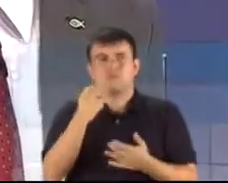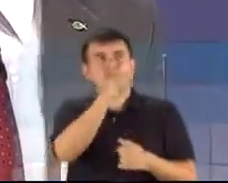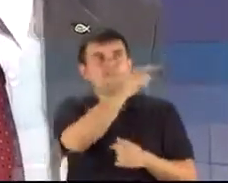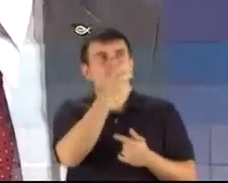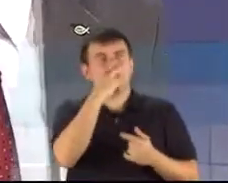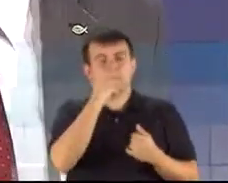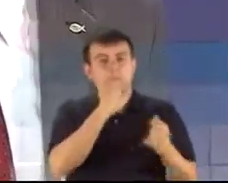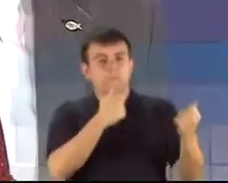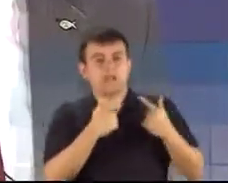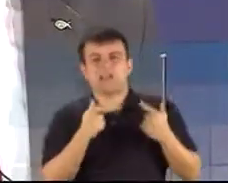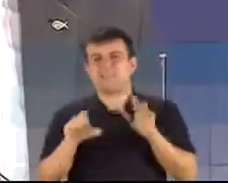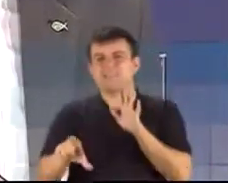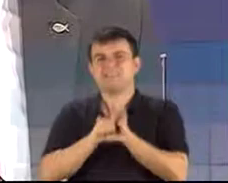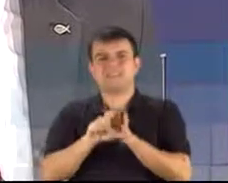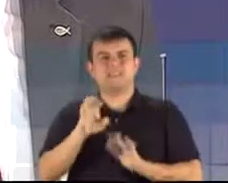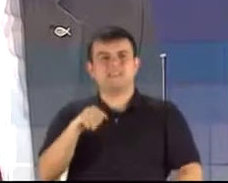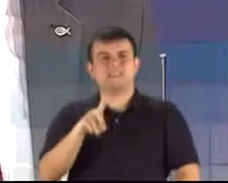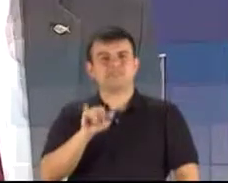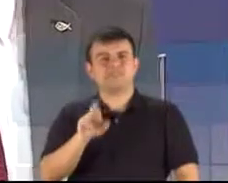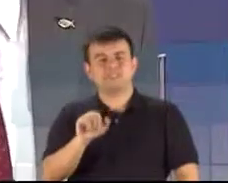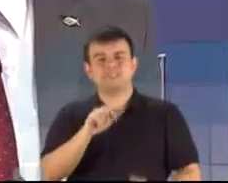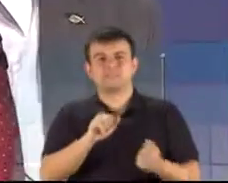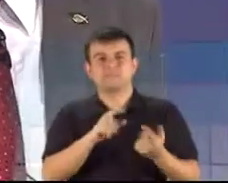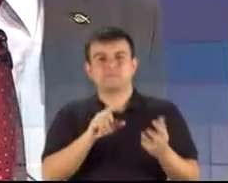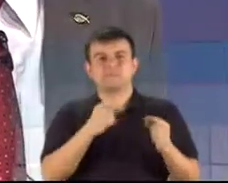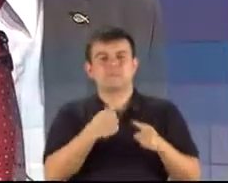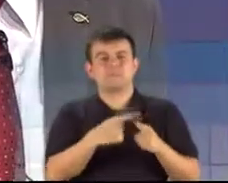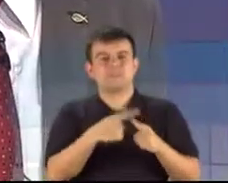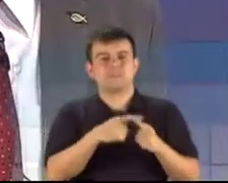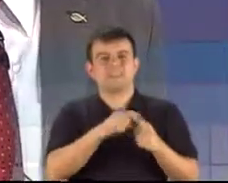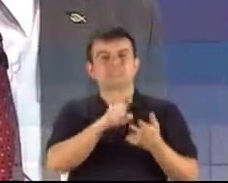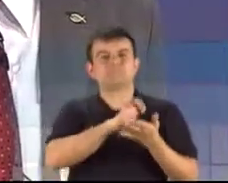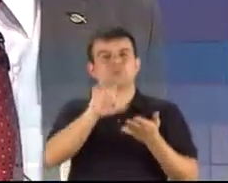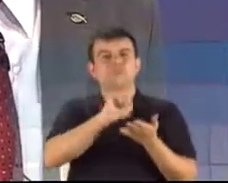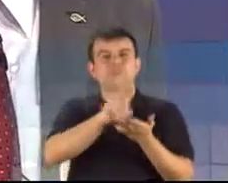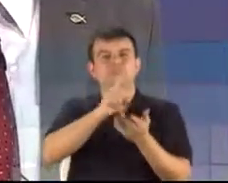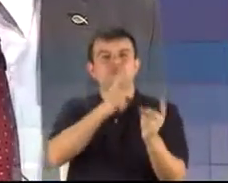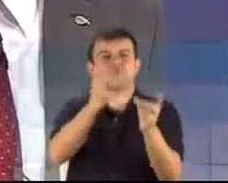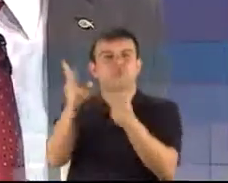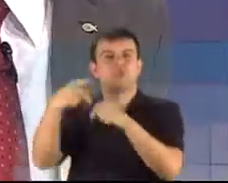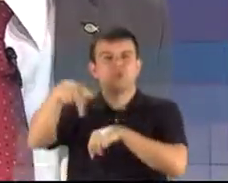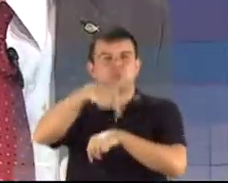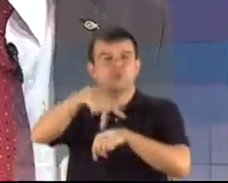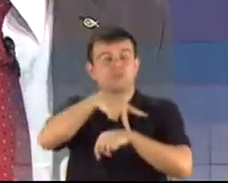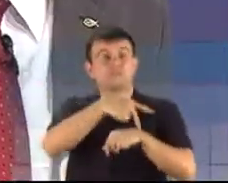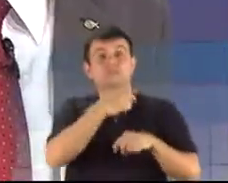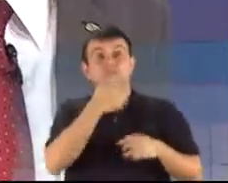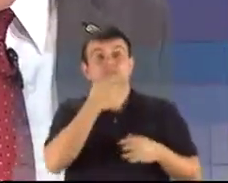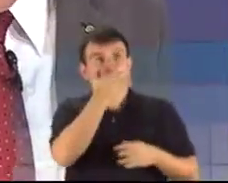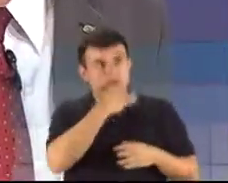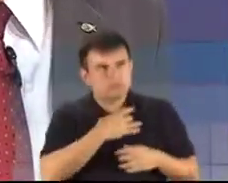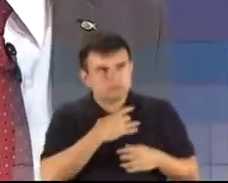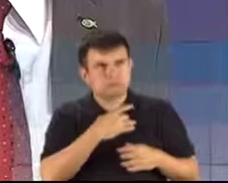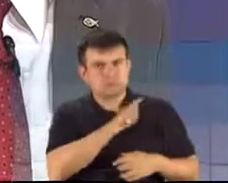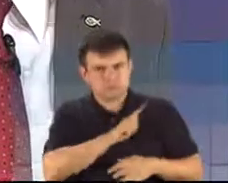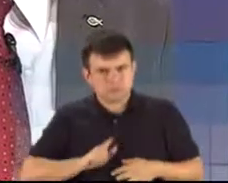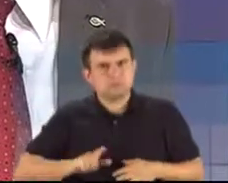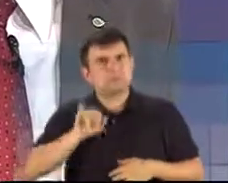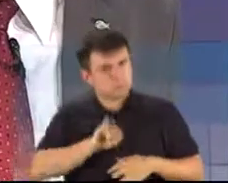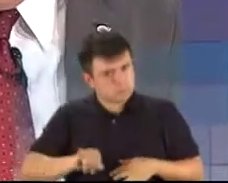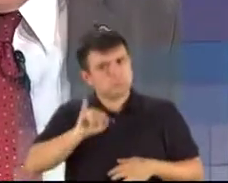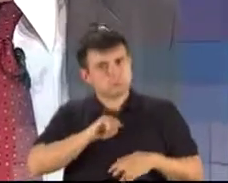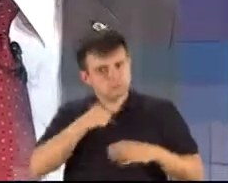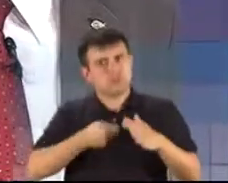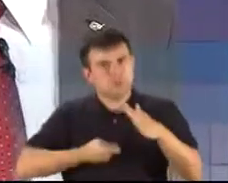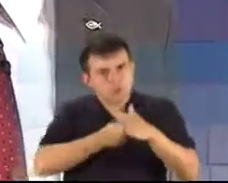Rio Grande, da lei Candir, da exoneração das exportações? Você não acha que o governador tem a obrigação de lutar, vai lutar